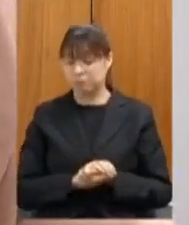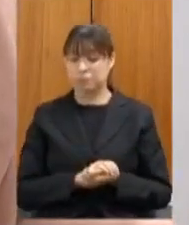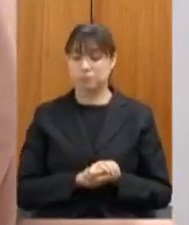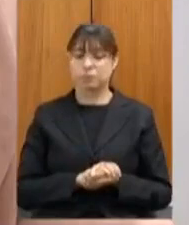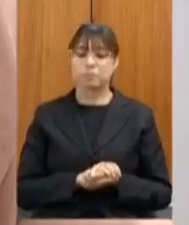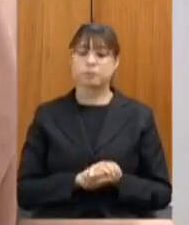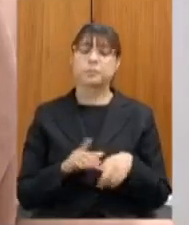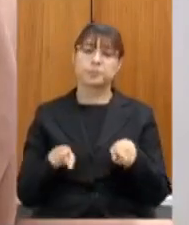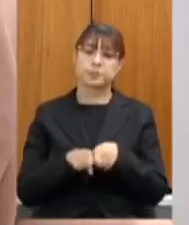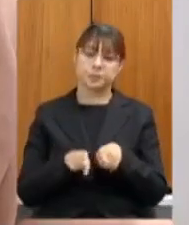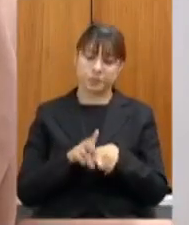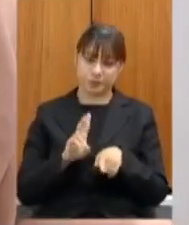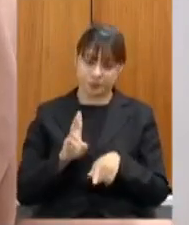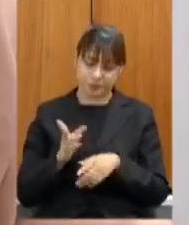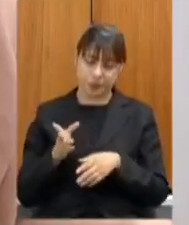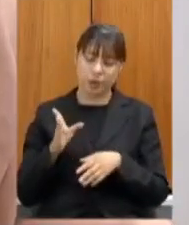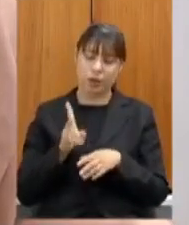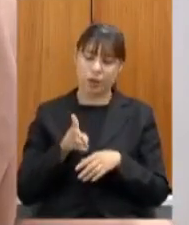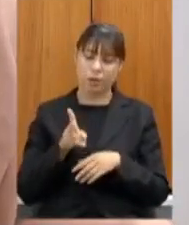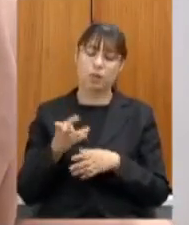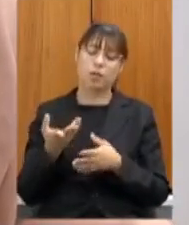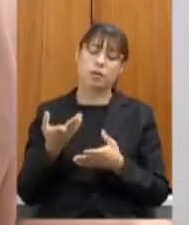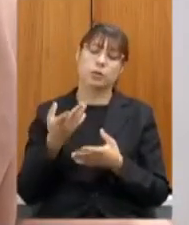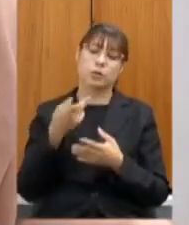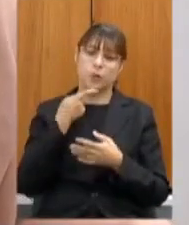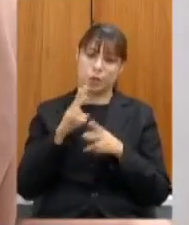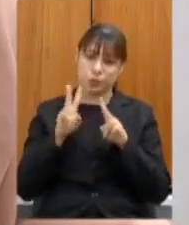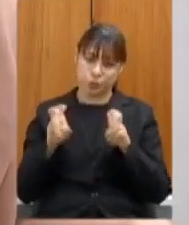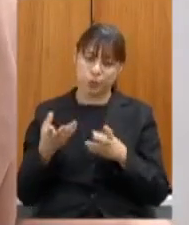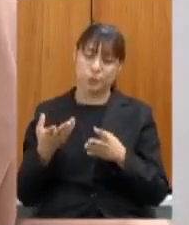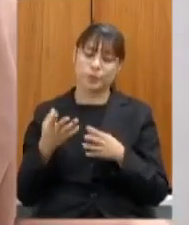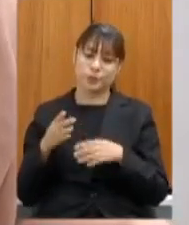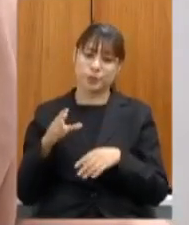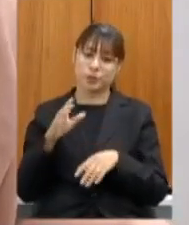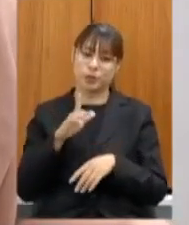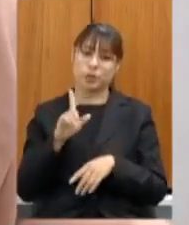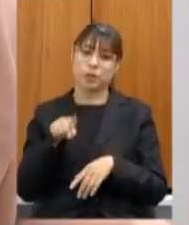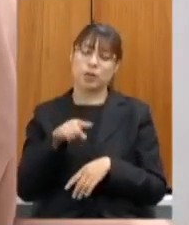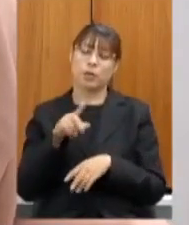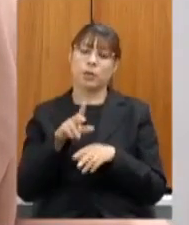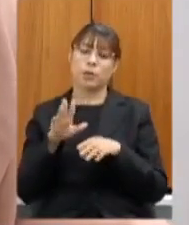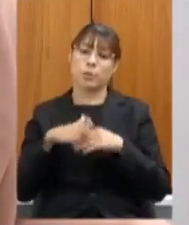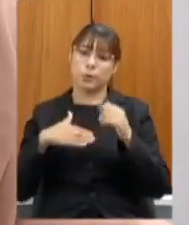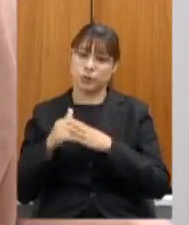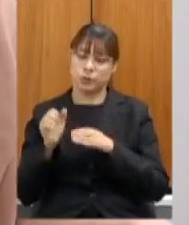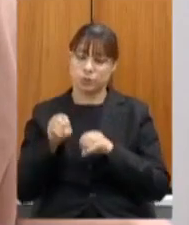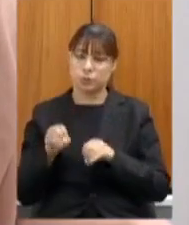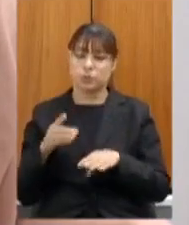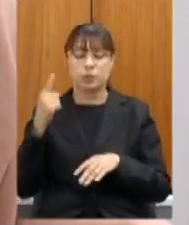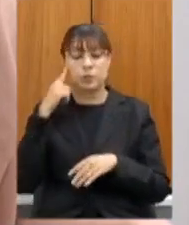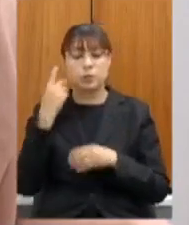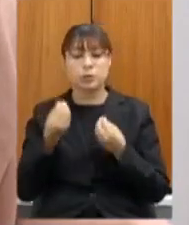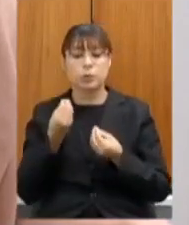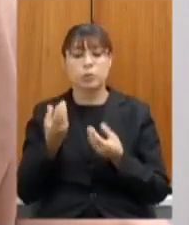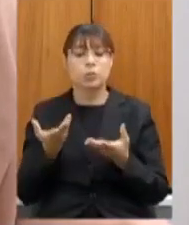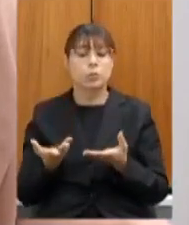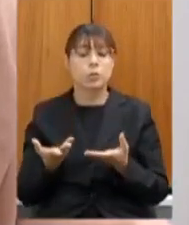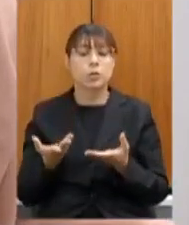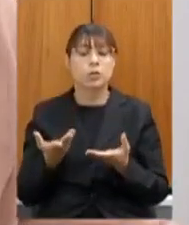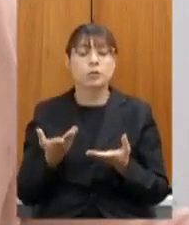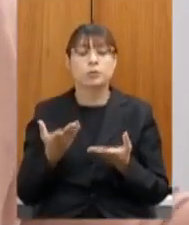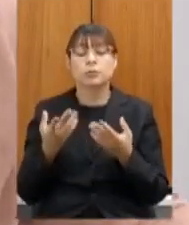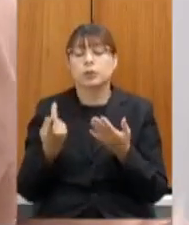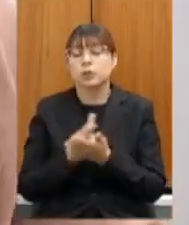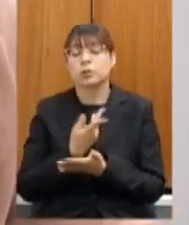relação à vida dos profissionais da educação como a secretaria se posiciona em relação à estagnação dos valores dos vencimentos dos